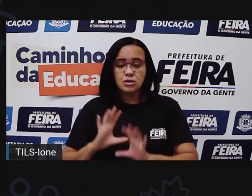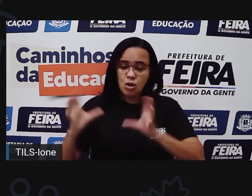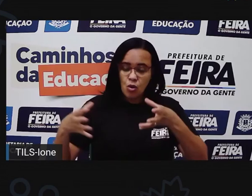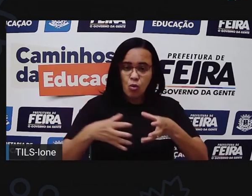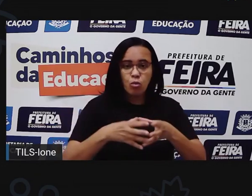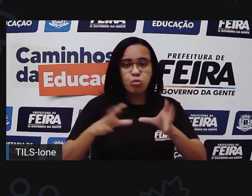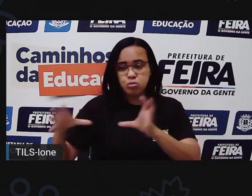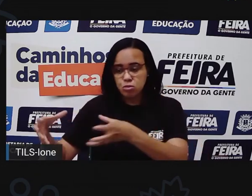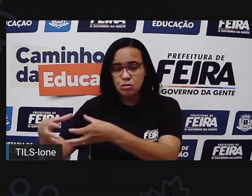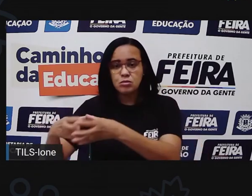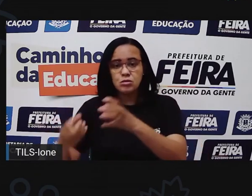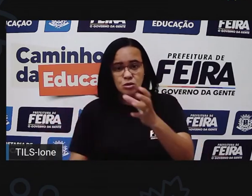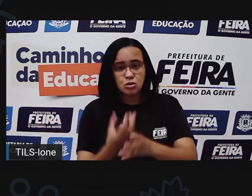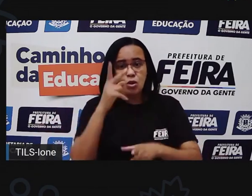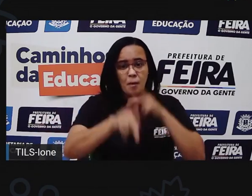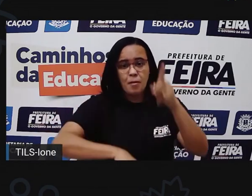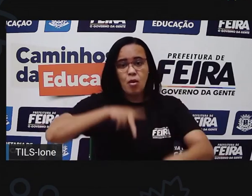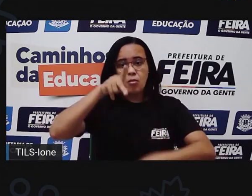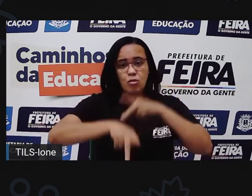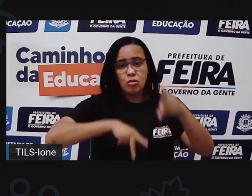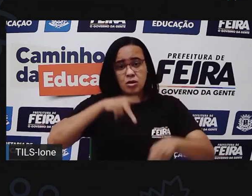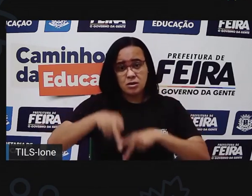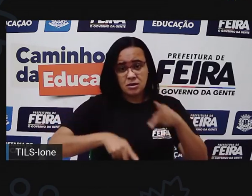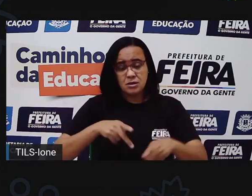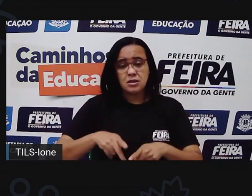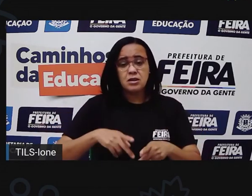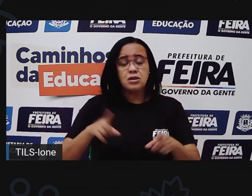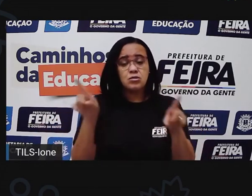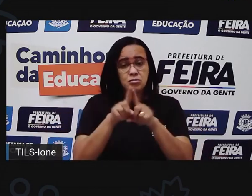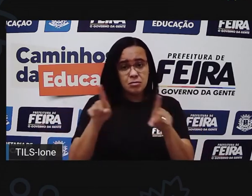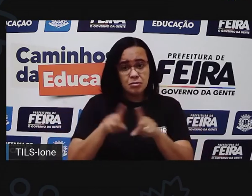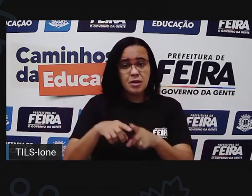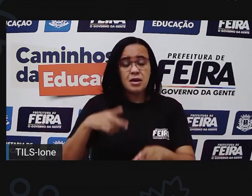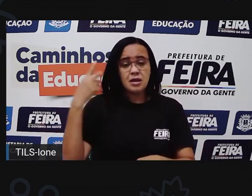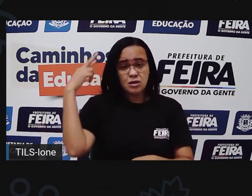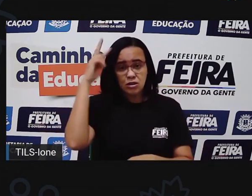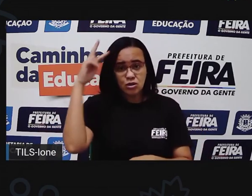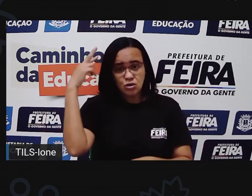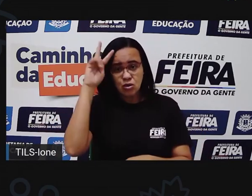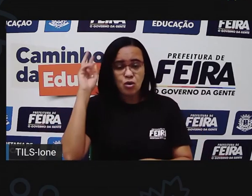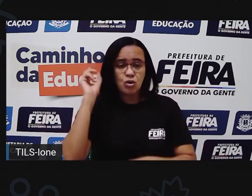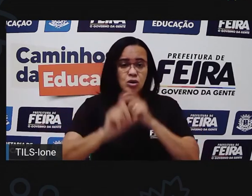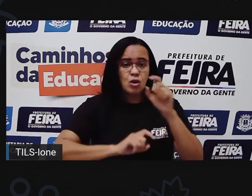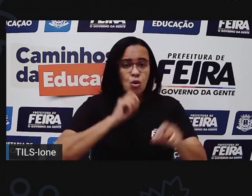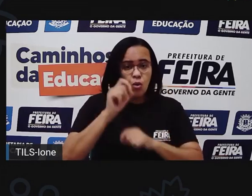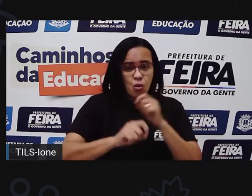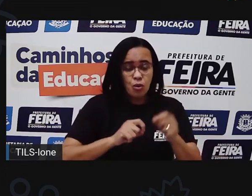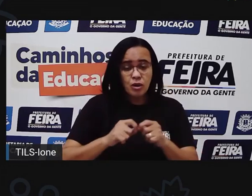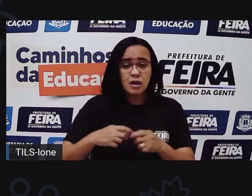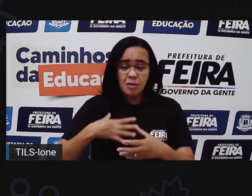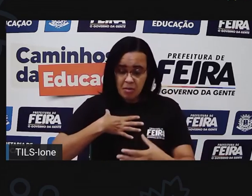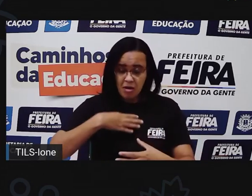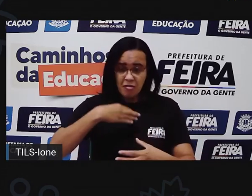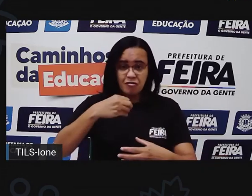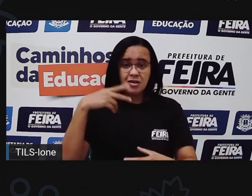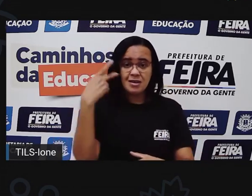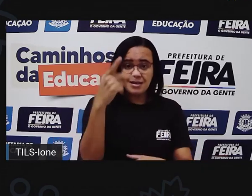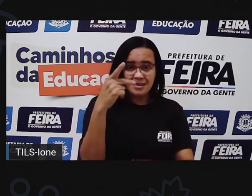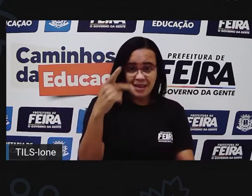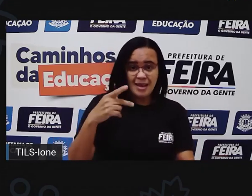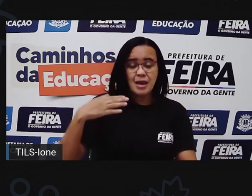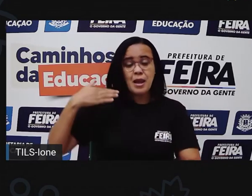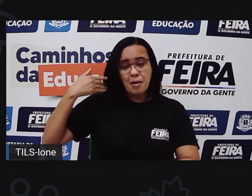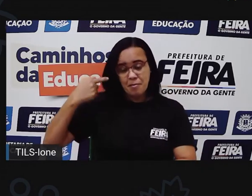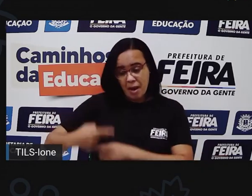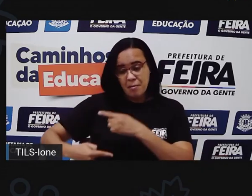né? E essas histórias, a pró aprendeu, vai falar para minha filha, minha filha vai falar para a filha dela. E aí as lendas nunca